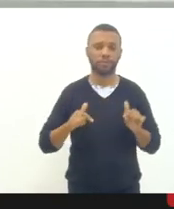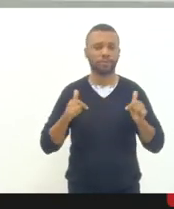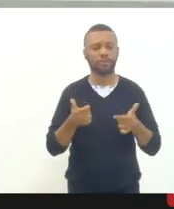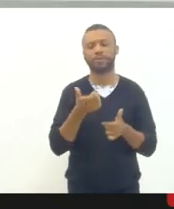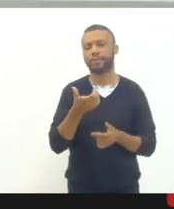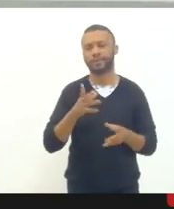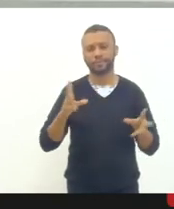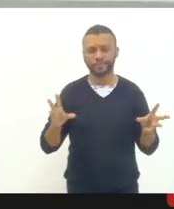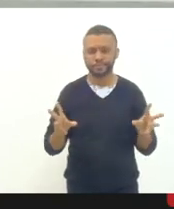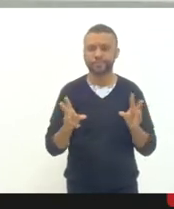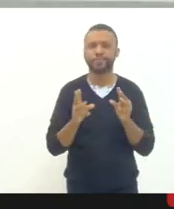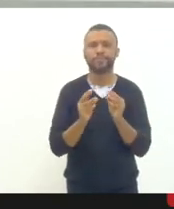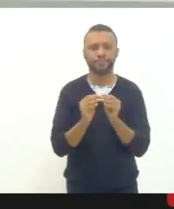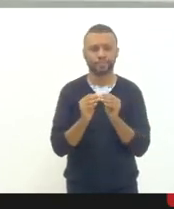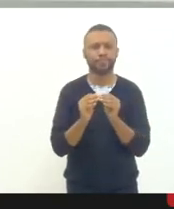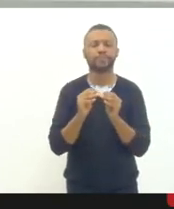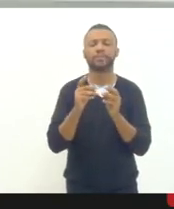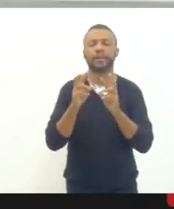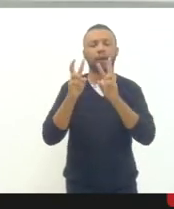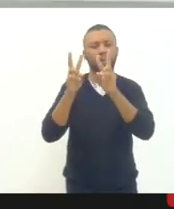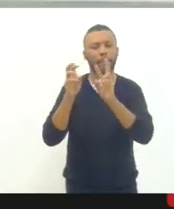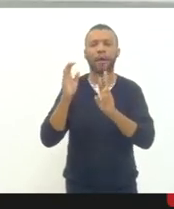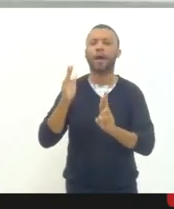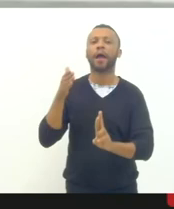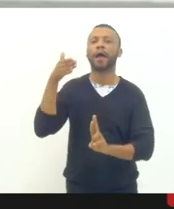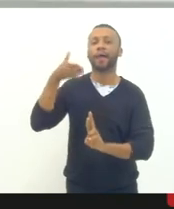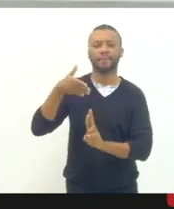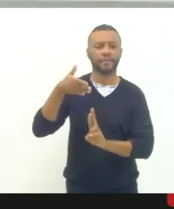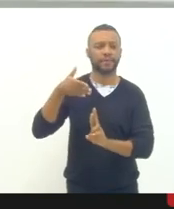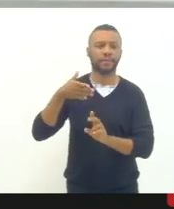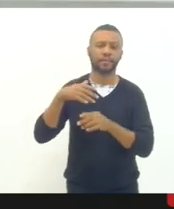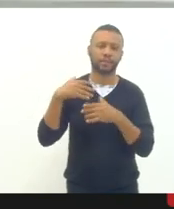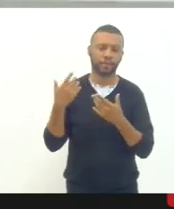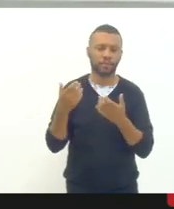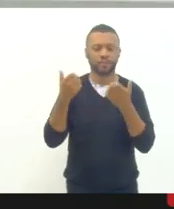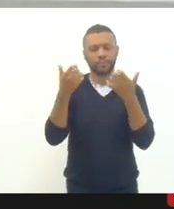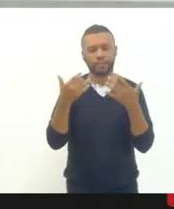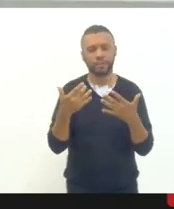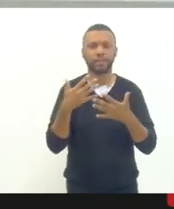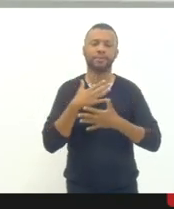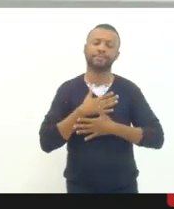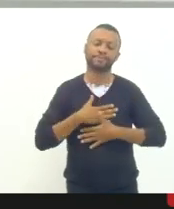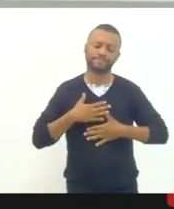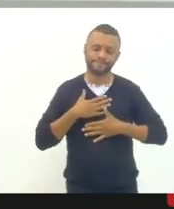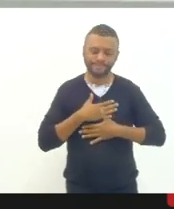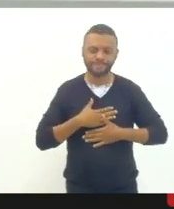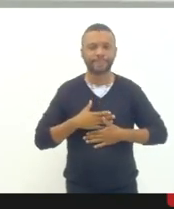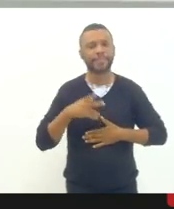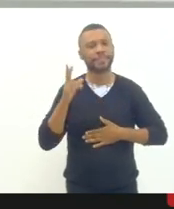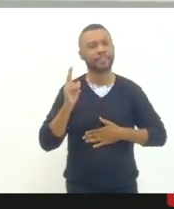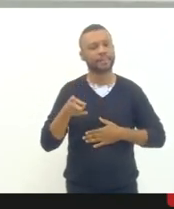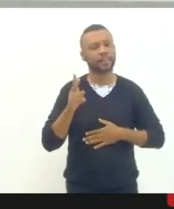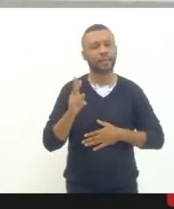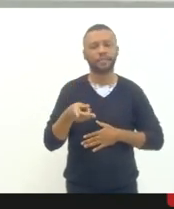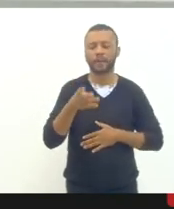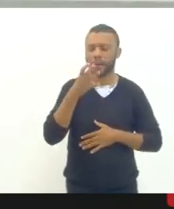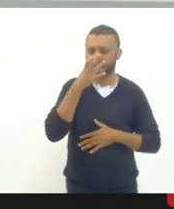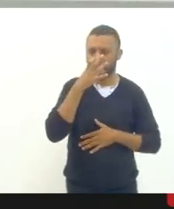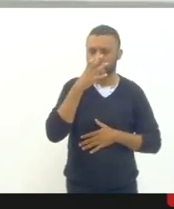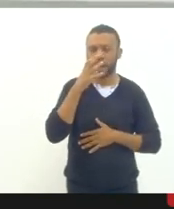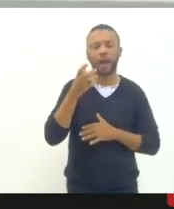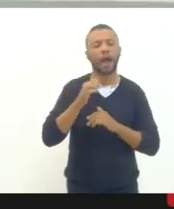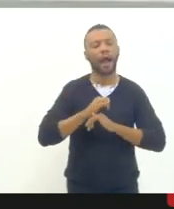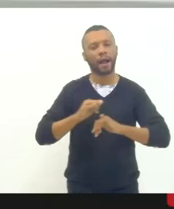fazer essa referência e dizer da minha satisfação sempre em ouvir a